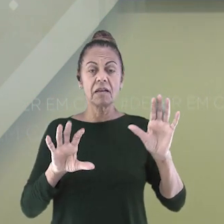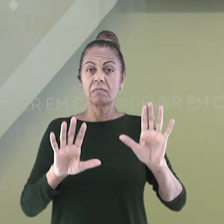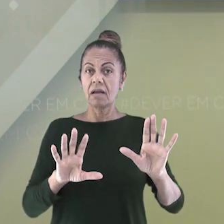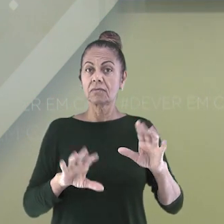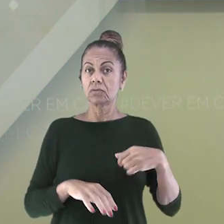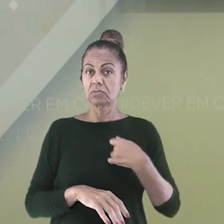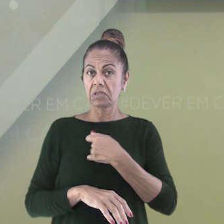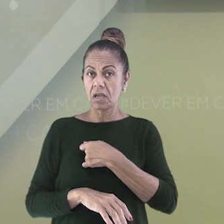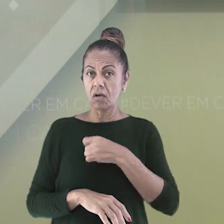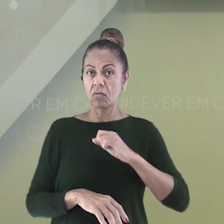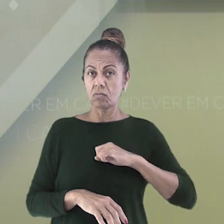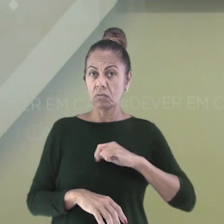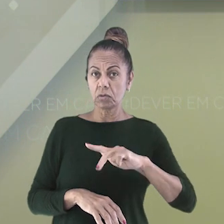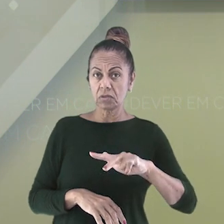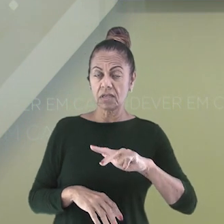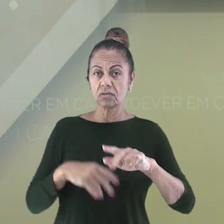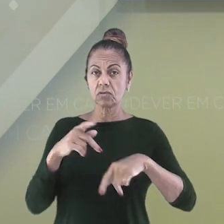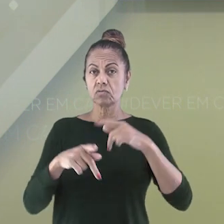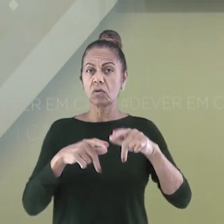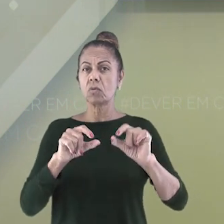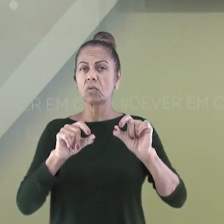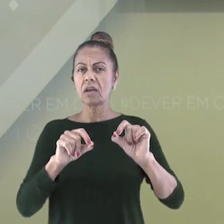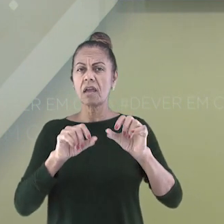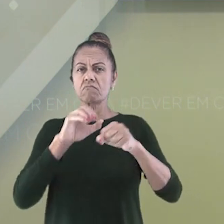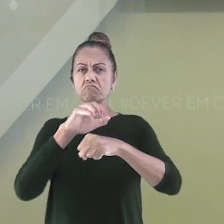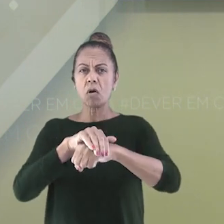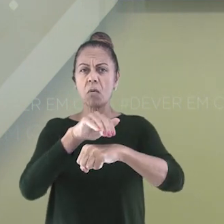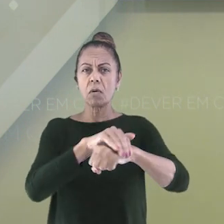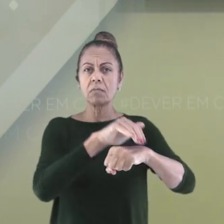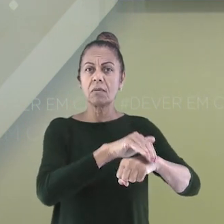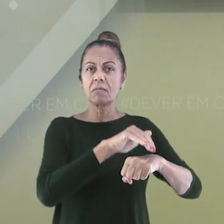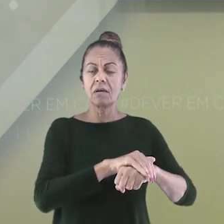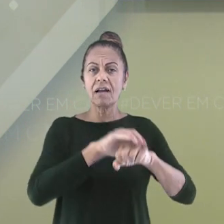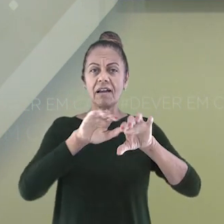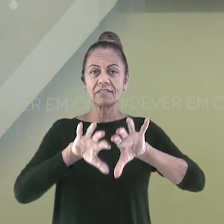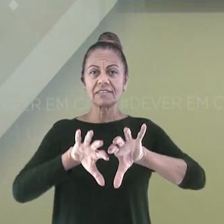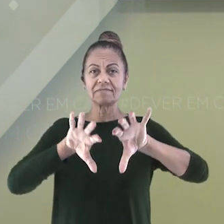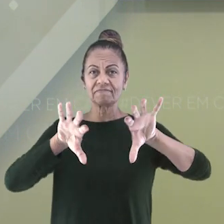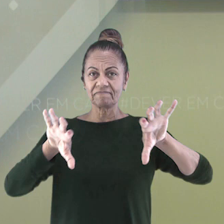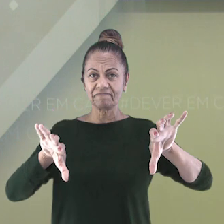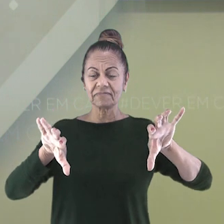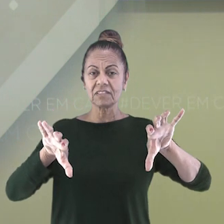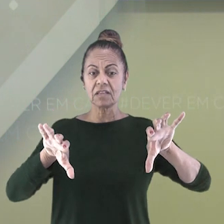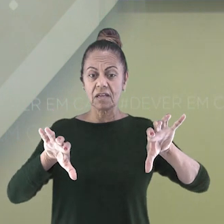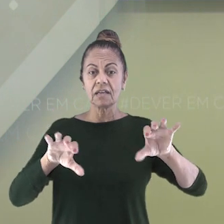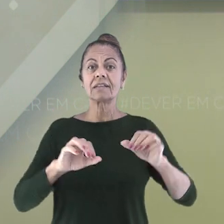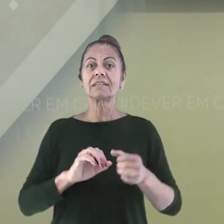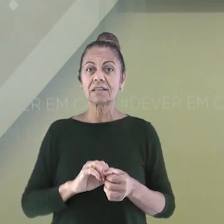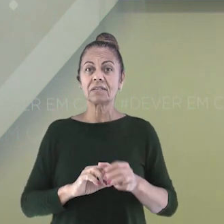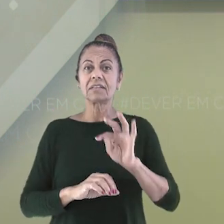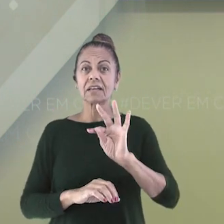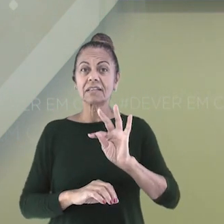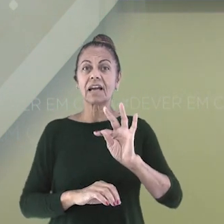portugueses, os territórios foram sendo divididos. O Tratado de Tordesilhas é essa primeira